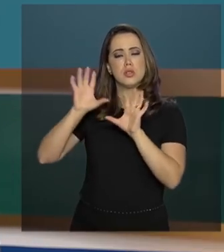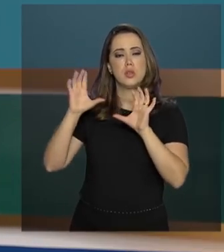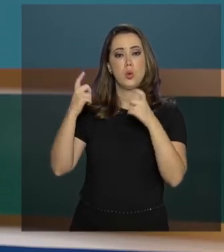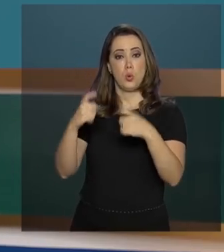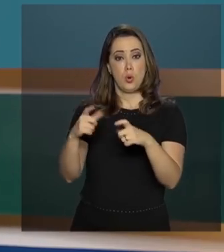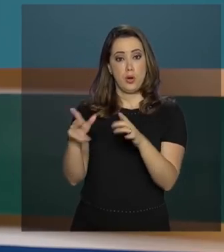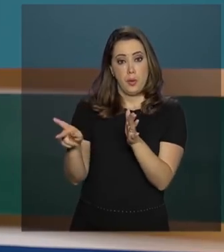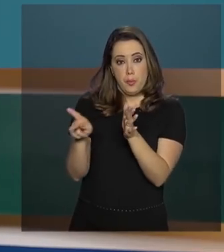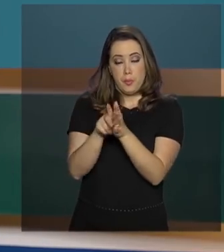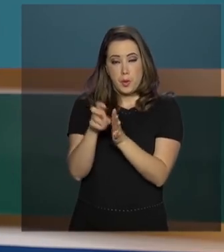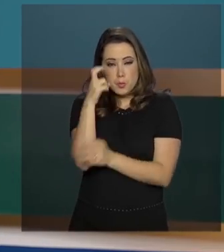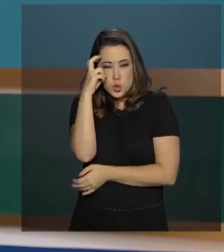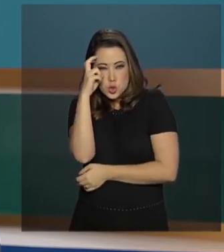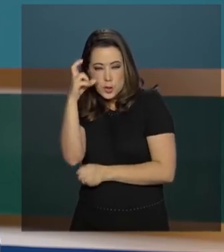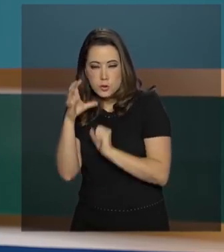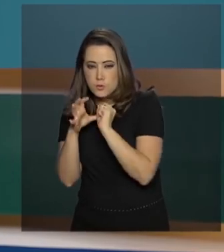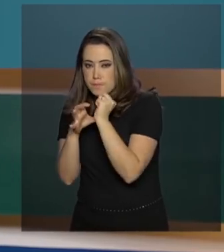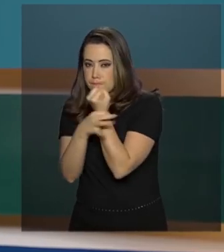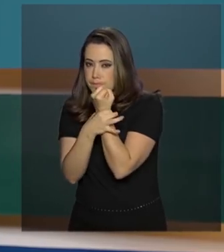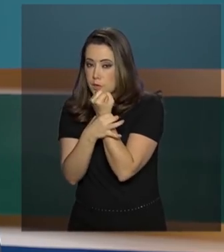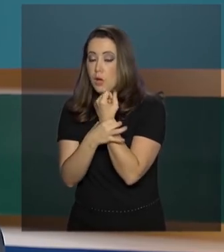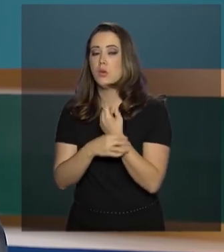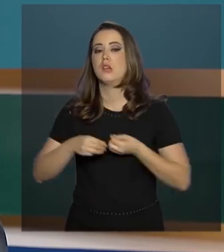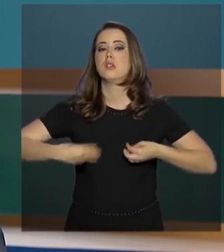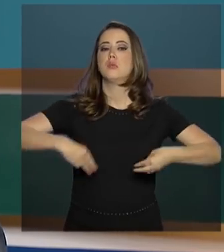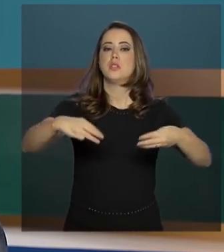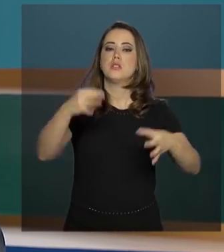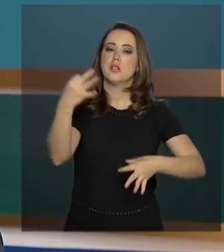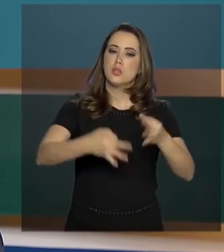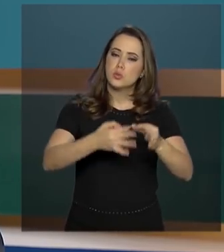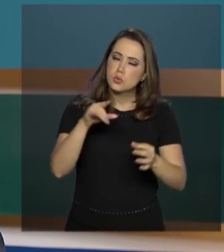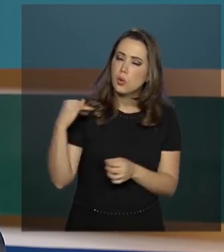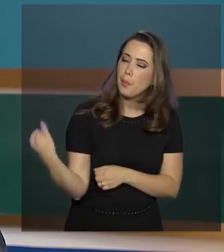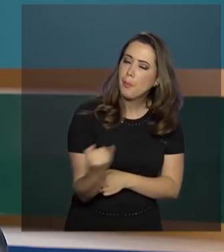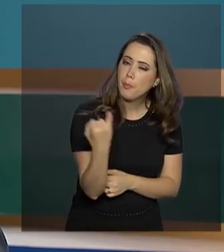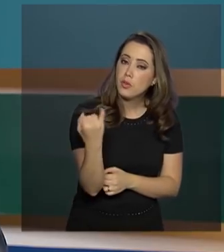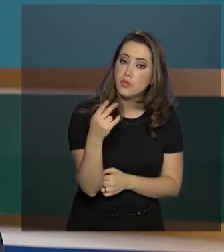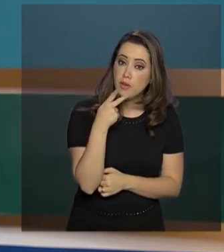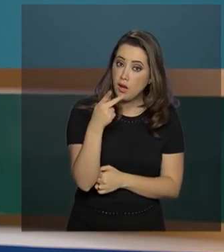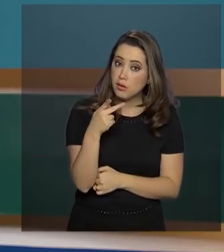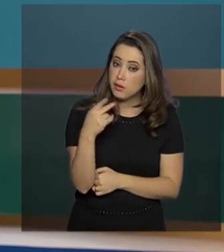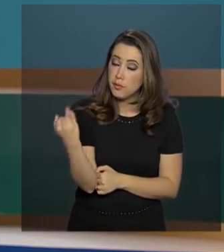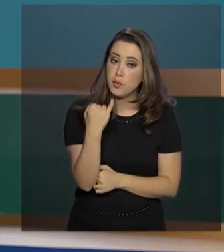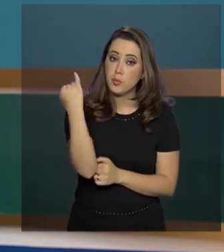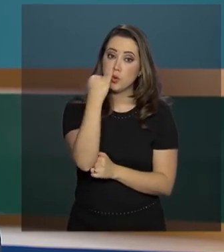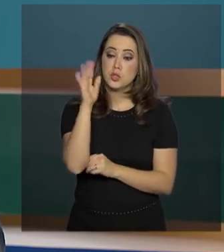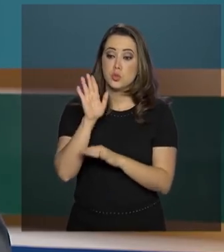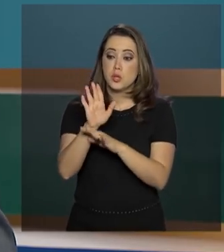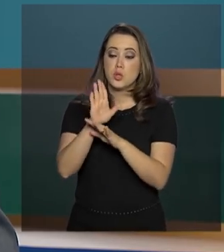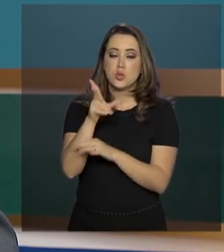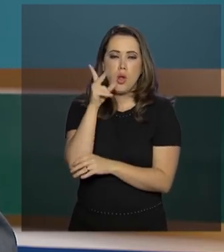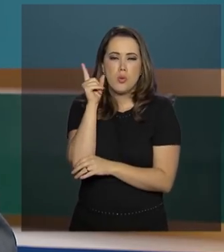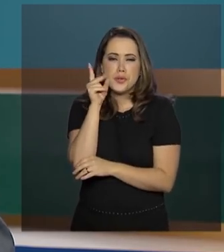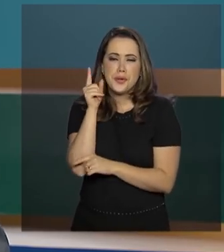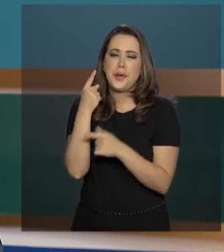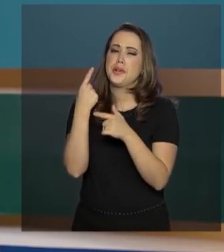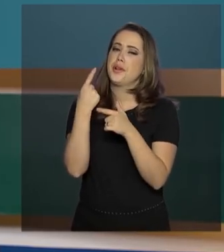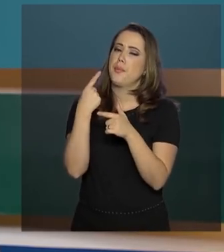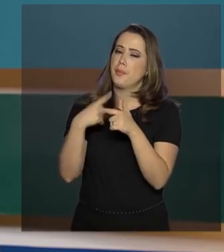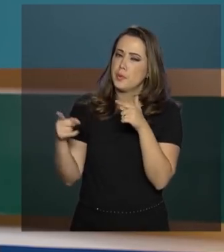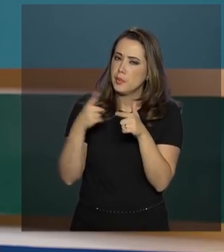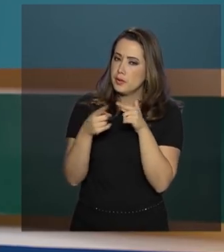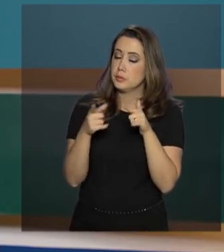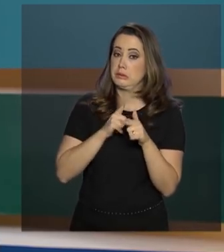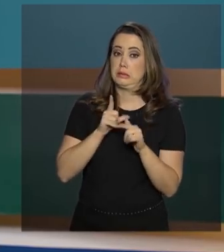Inteligência, que, segundo o Ministério da Justiça, foi um importante instrumento para tirar o Ceará da recente crise de segurança